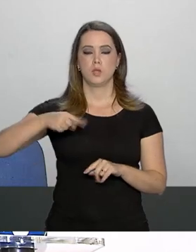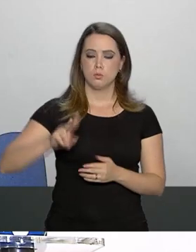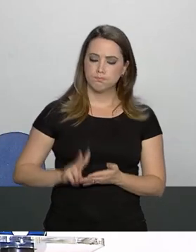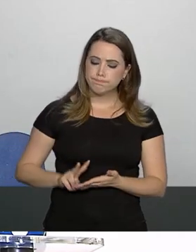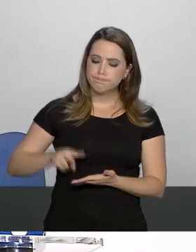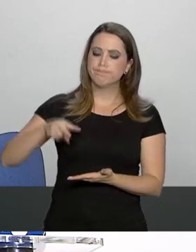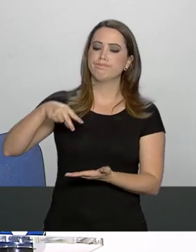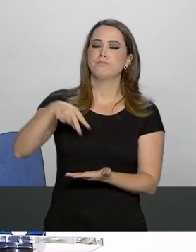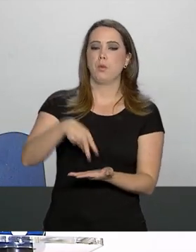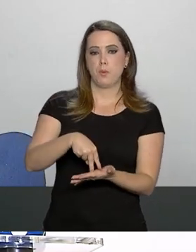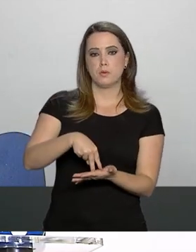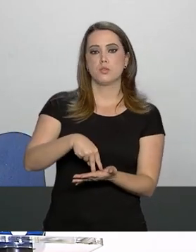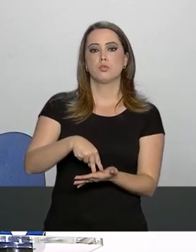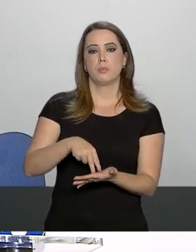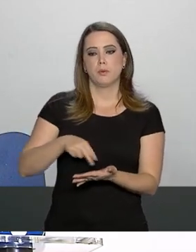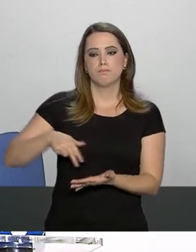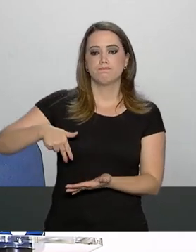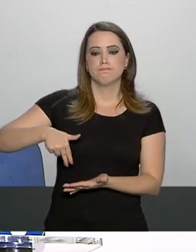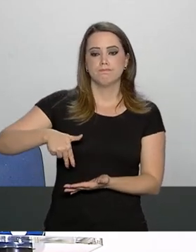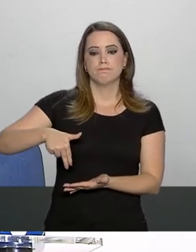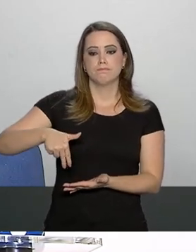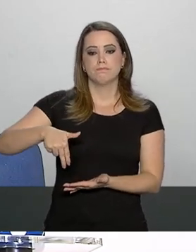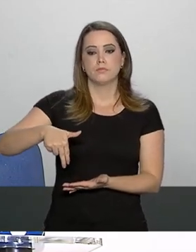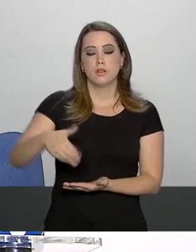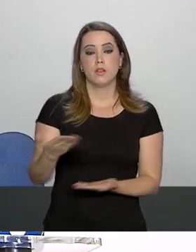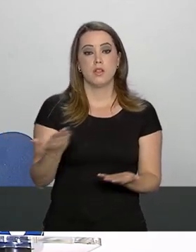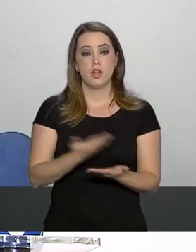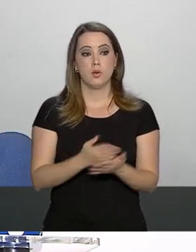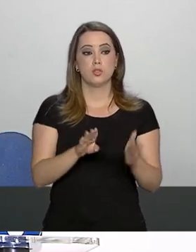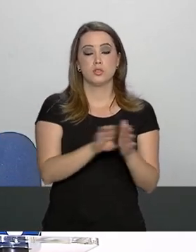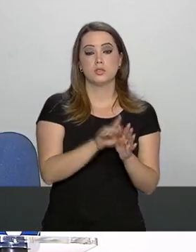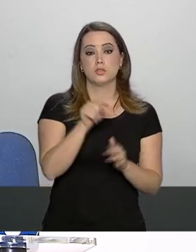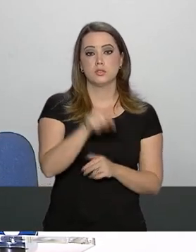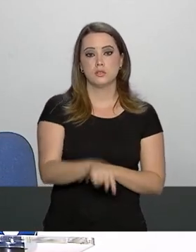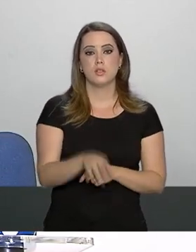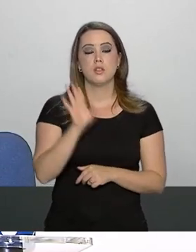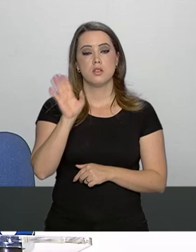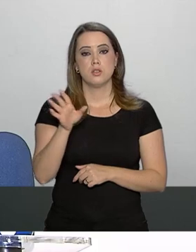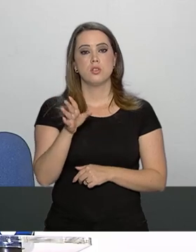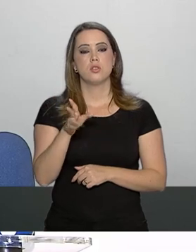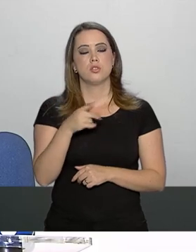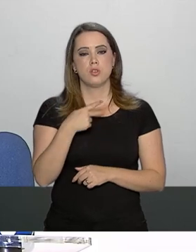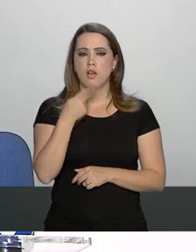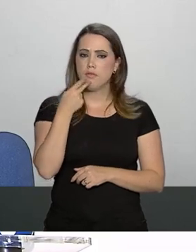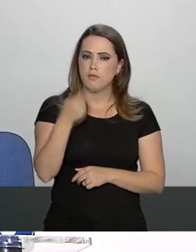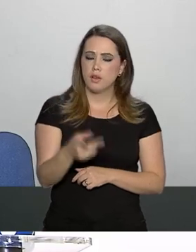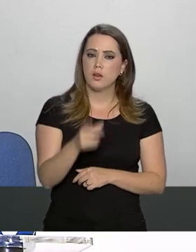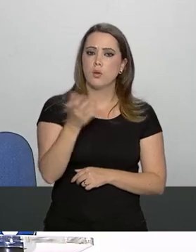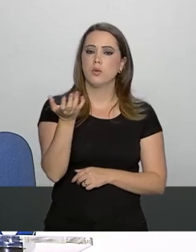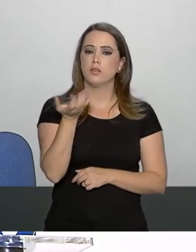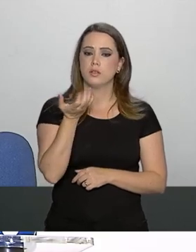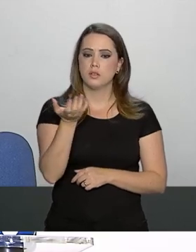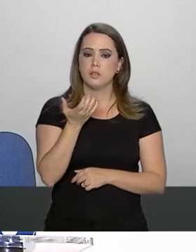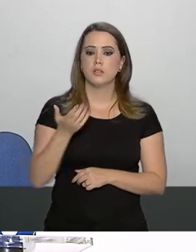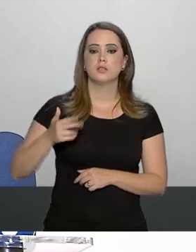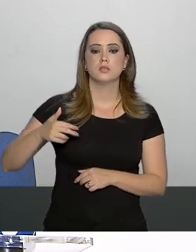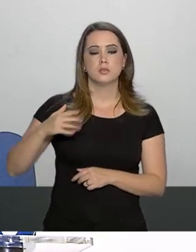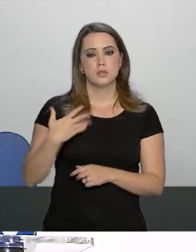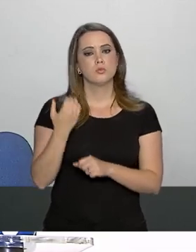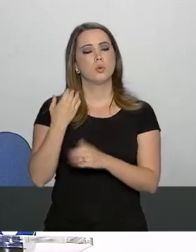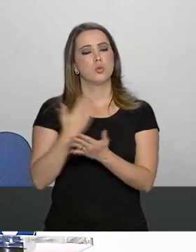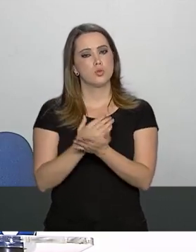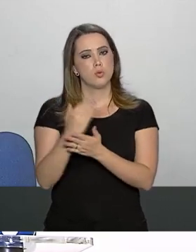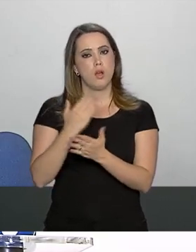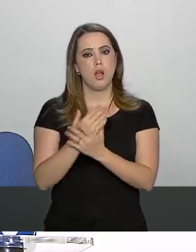e agora quando eu estava vindo ao encontro de vocês, ele já expressou o desejo de continuar na